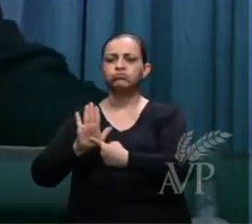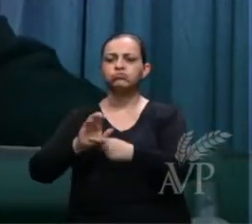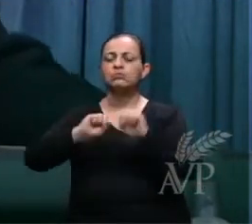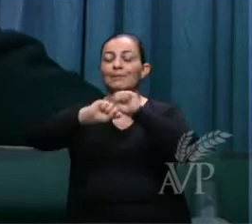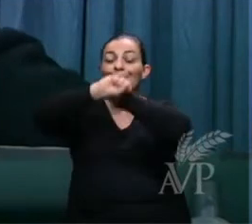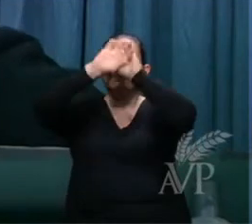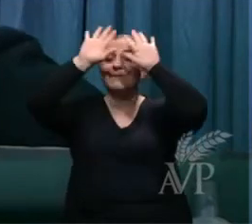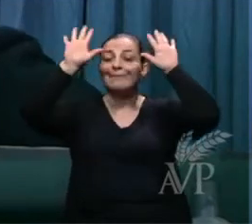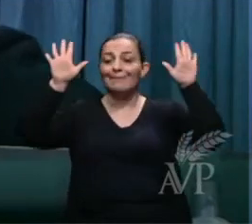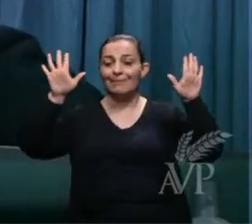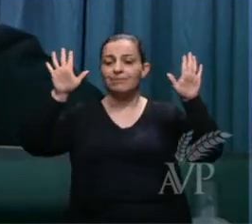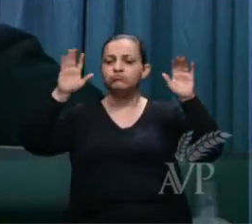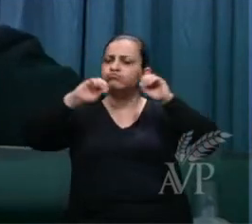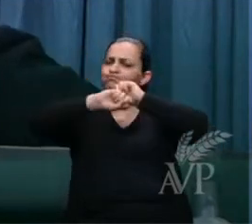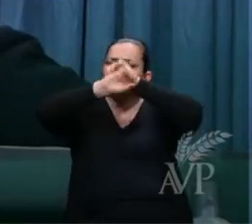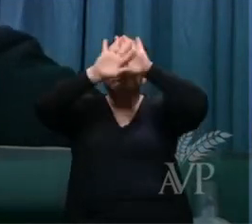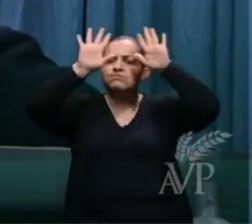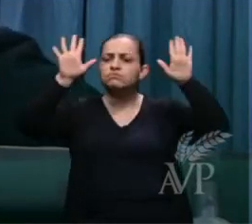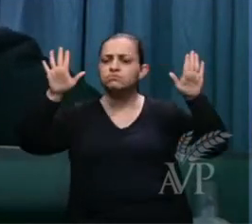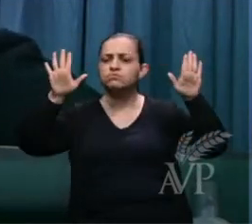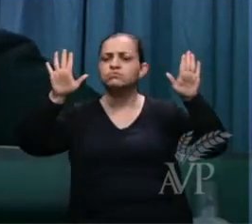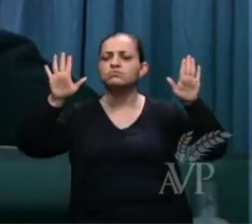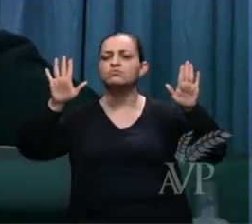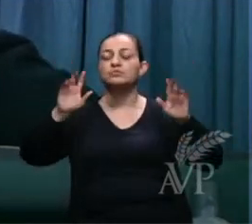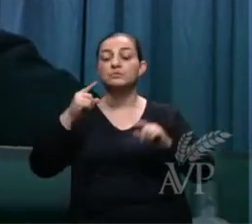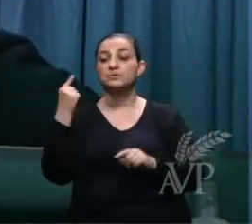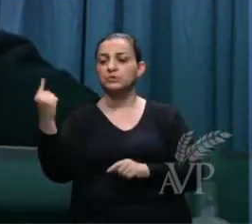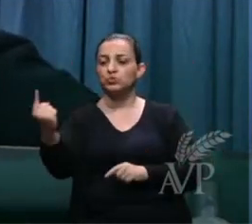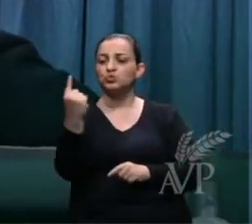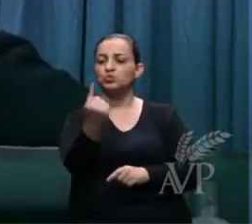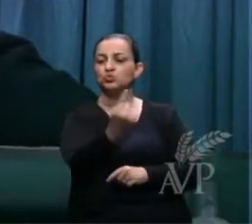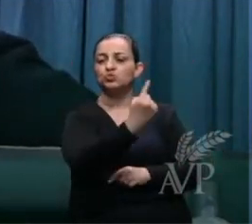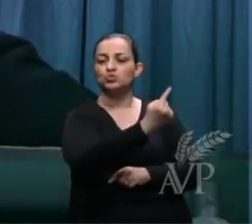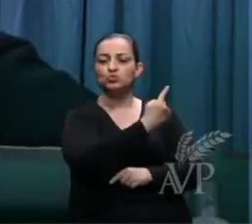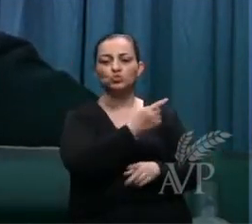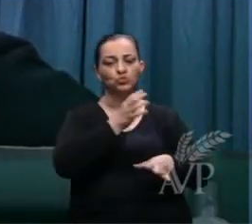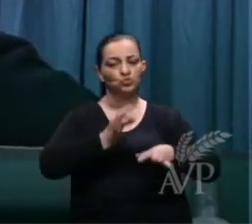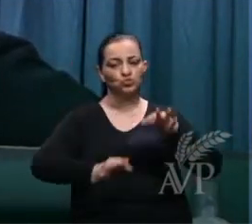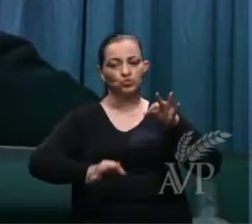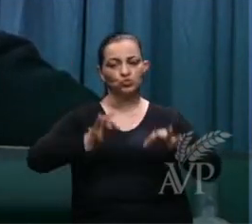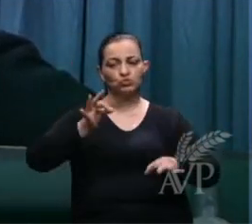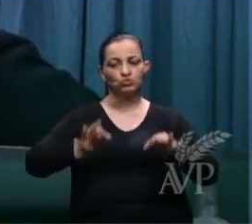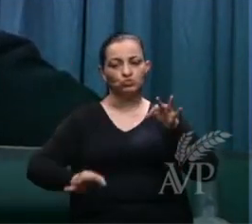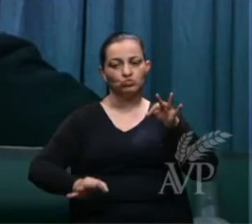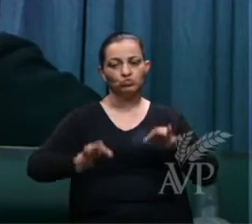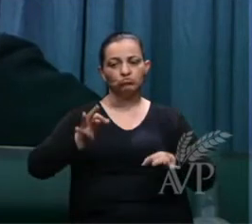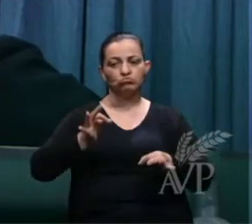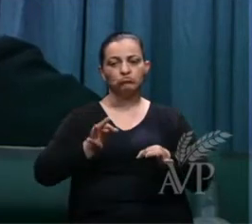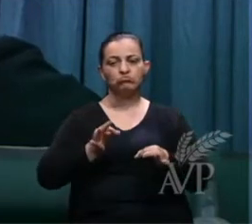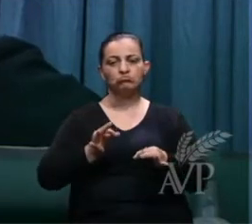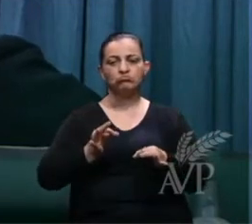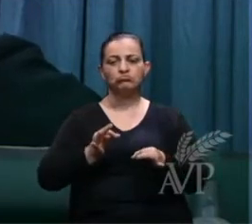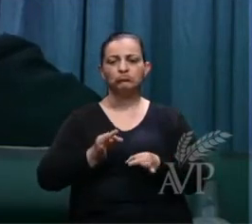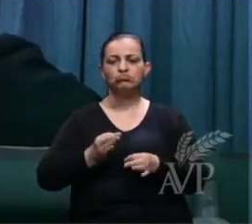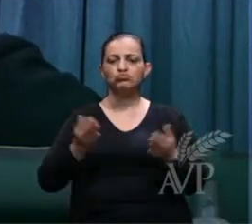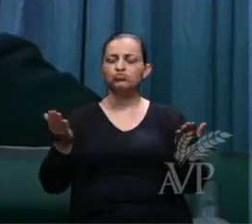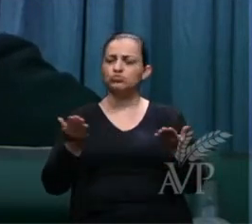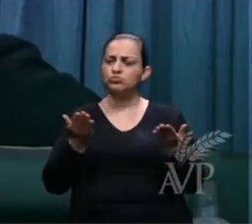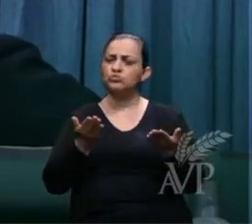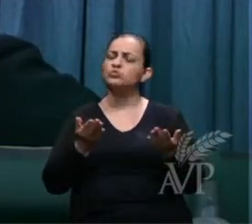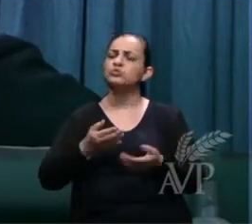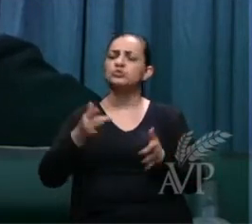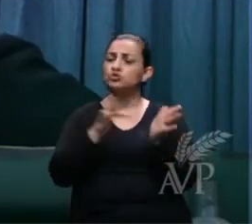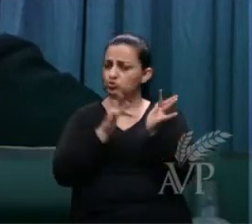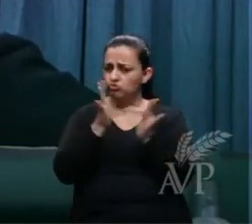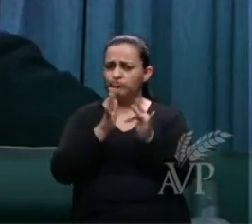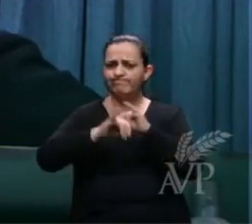a vista e cada um será julgado em seus dias Jesus disse